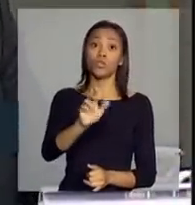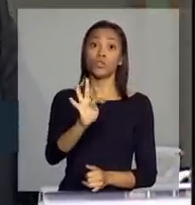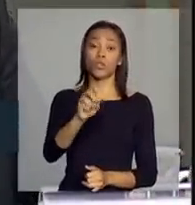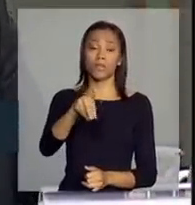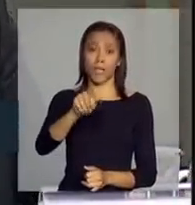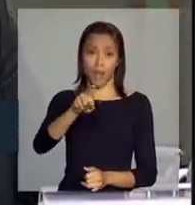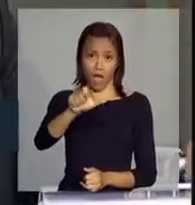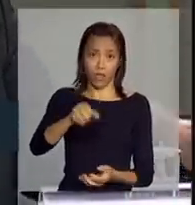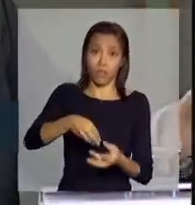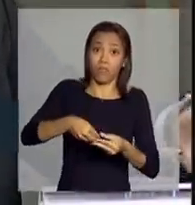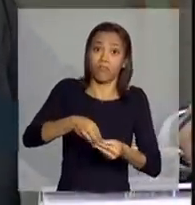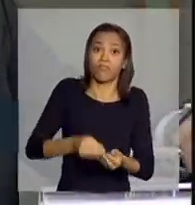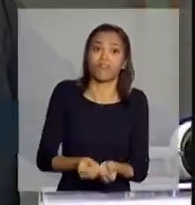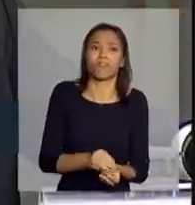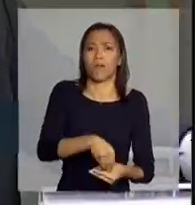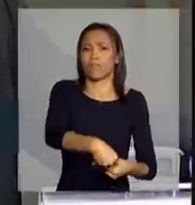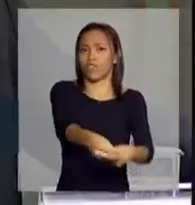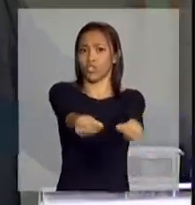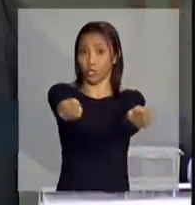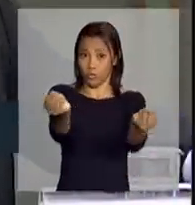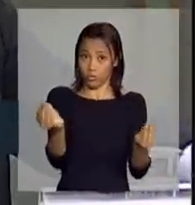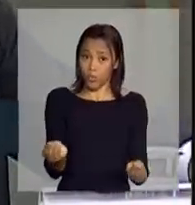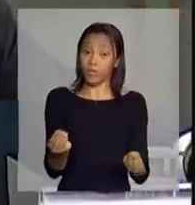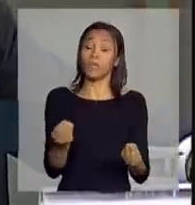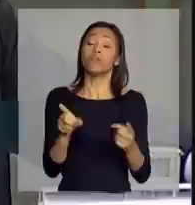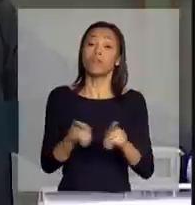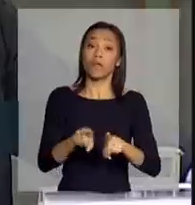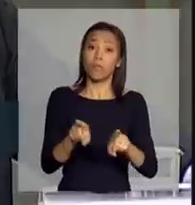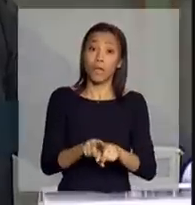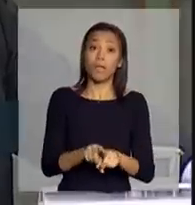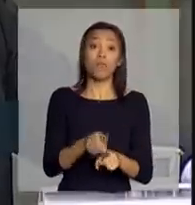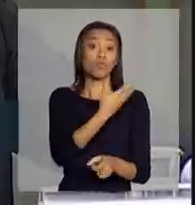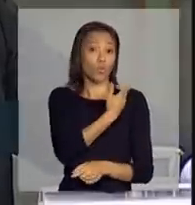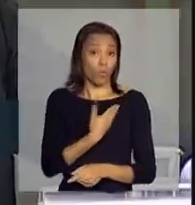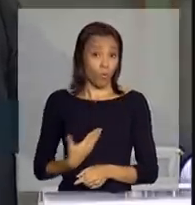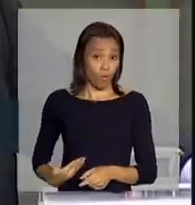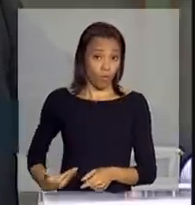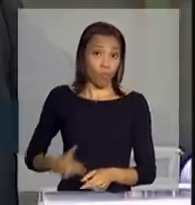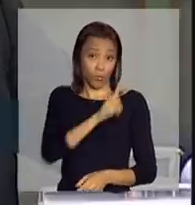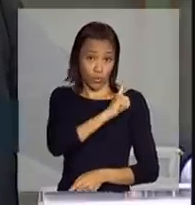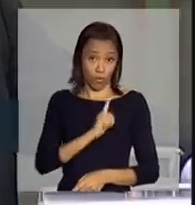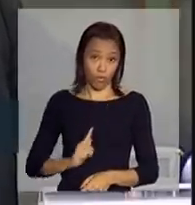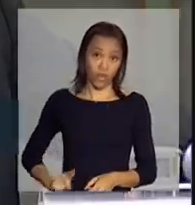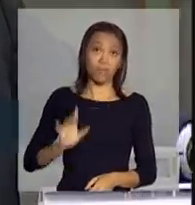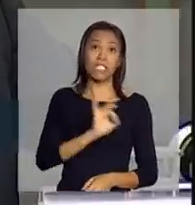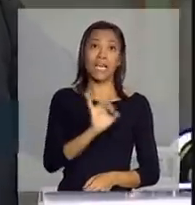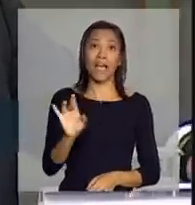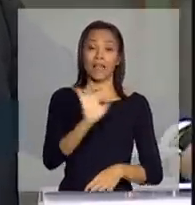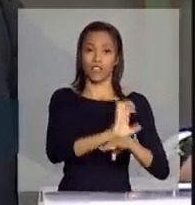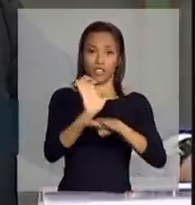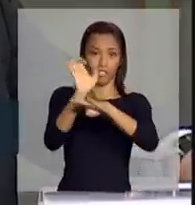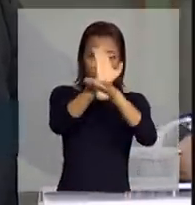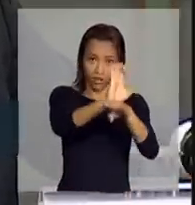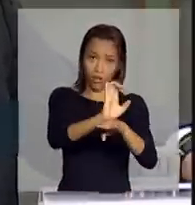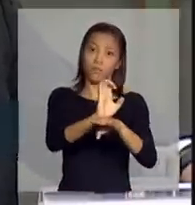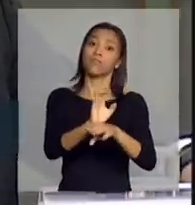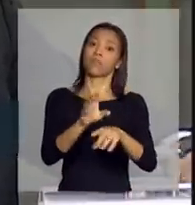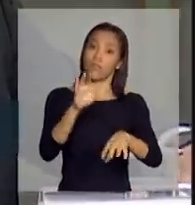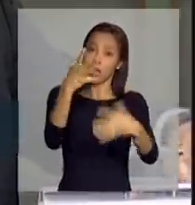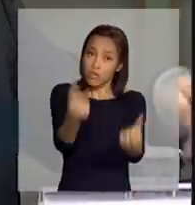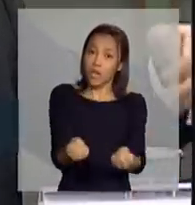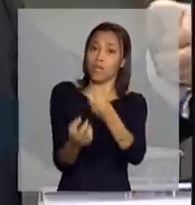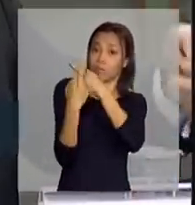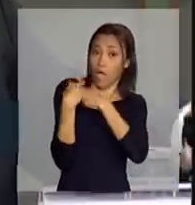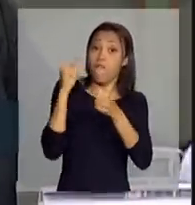facilitar a distribuição, jogando um pouco também a responsabilidade para os governos do Estado, o governo federal fez esse